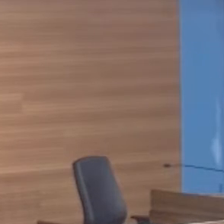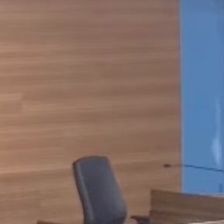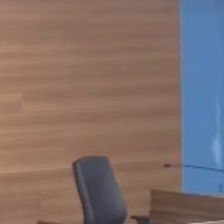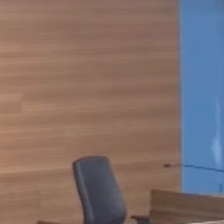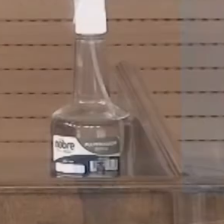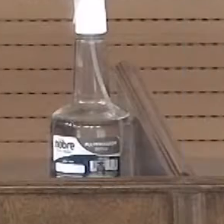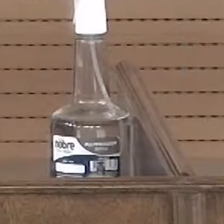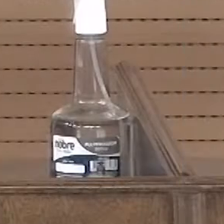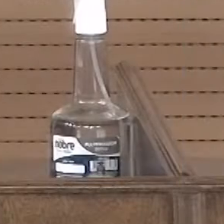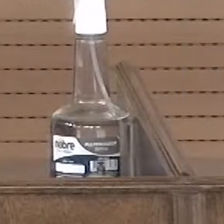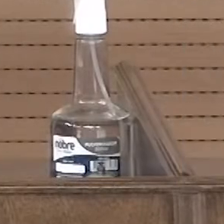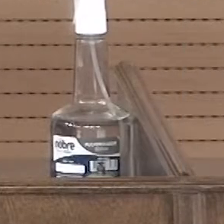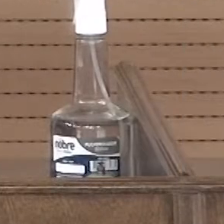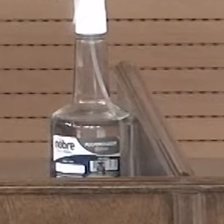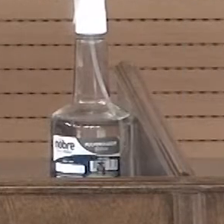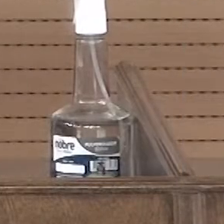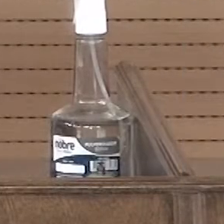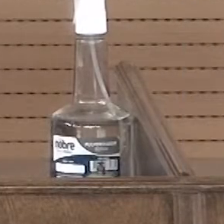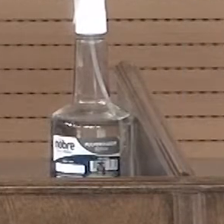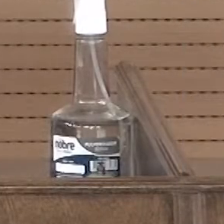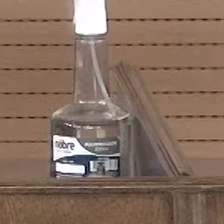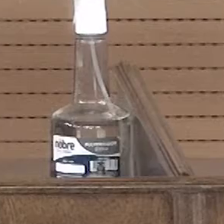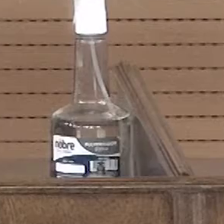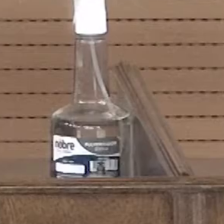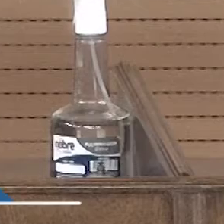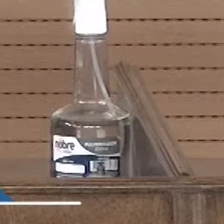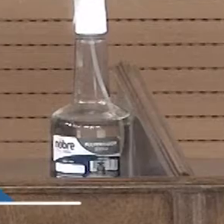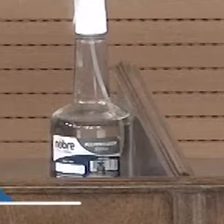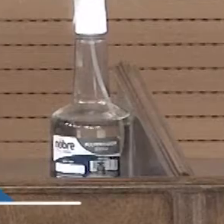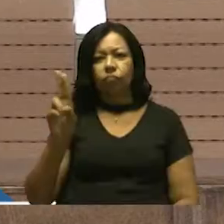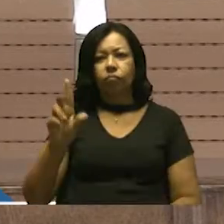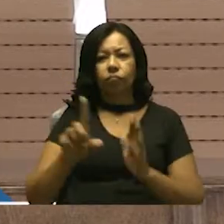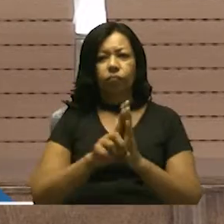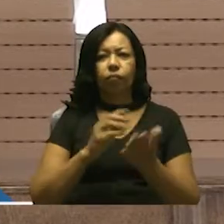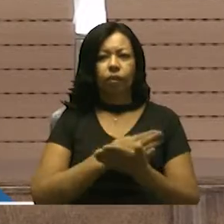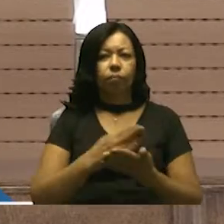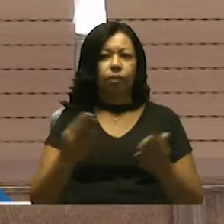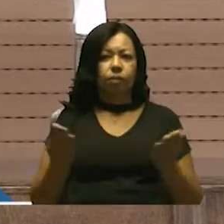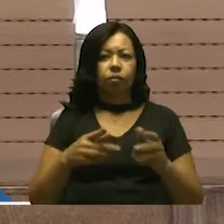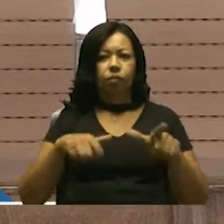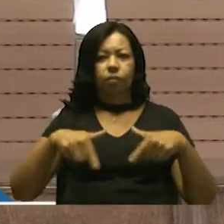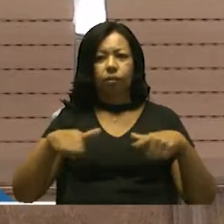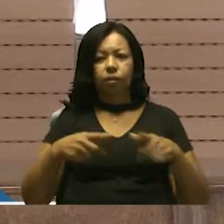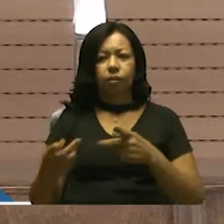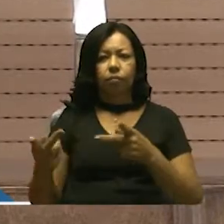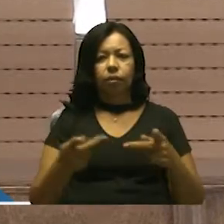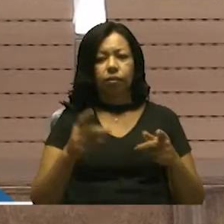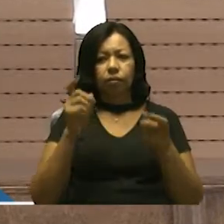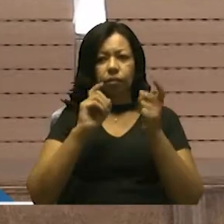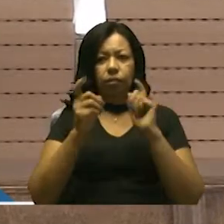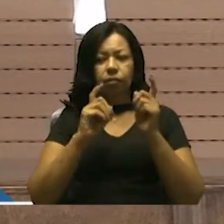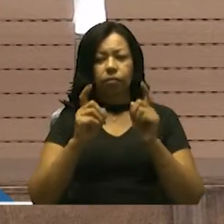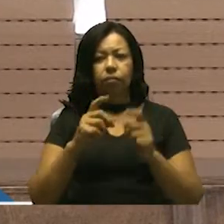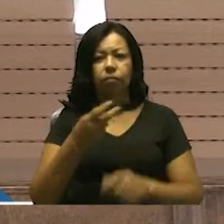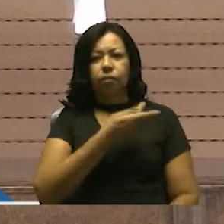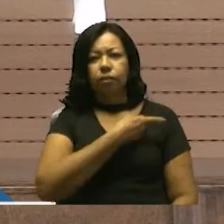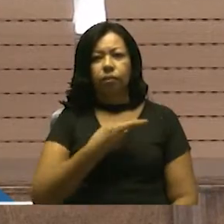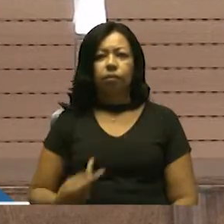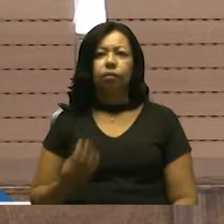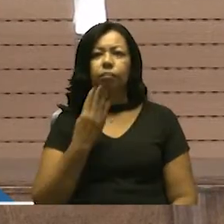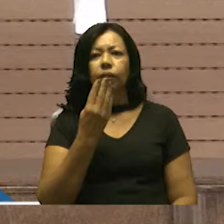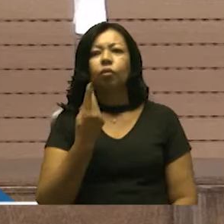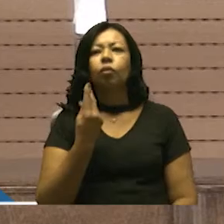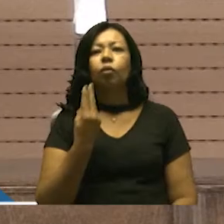Havendo o número legal em nome de Deus e da lei, declaro abertos os trabalhos da presente sessão. Esta presidência solicita um minuto de